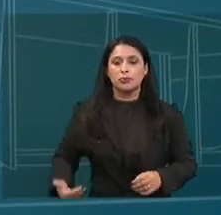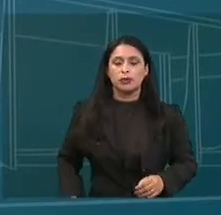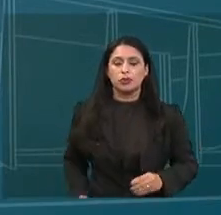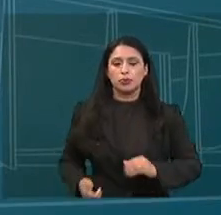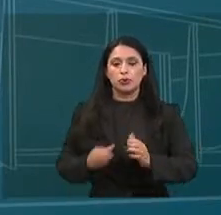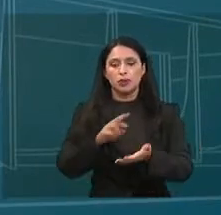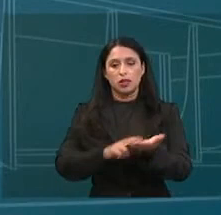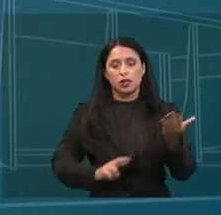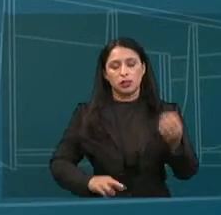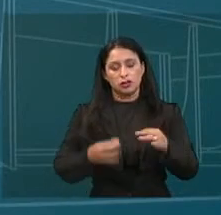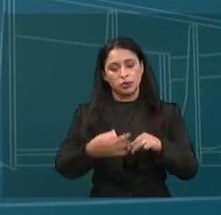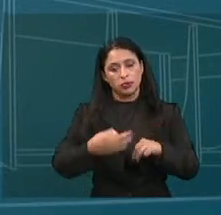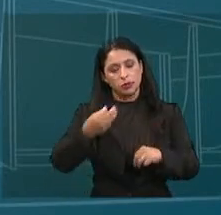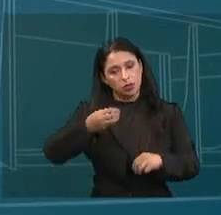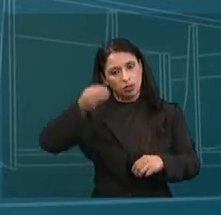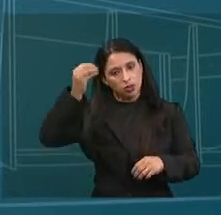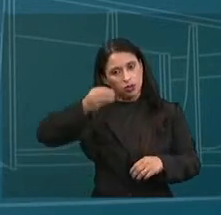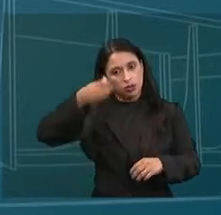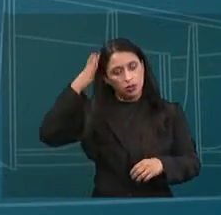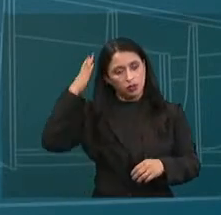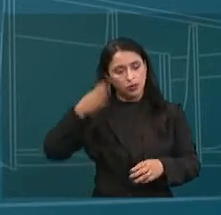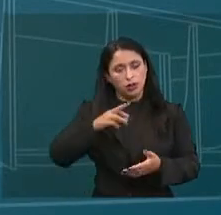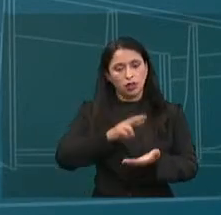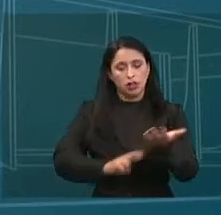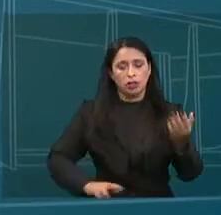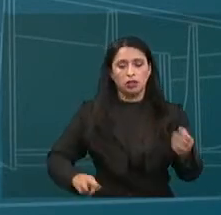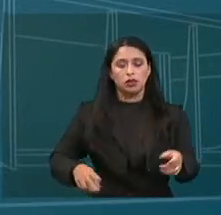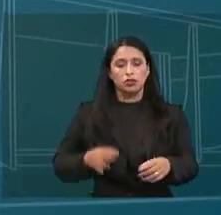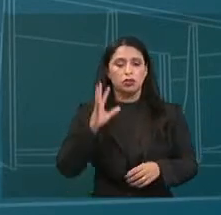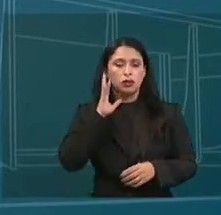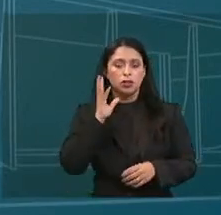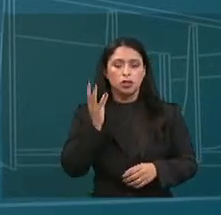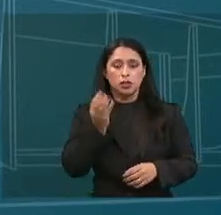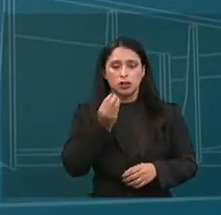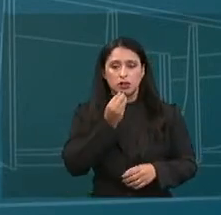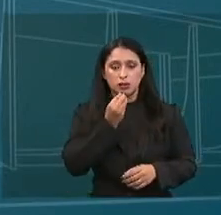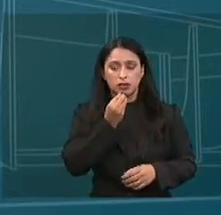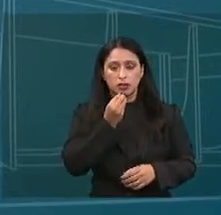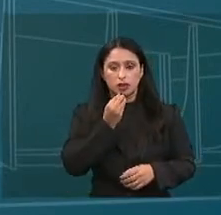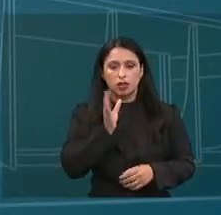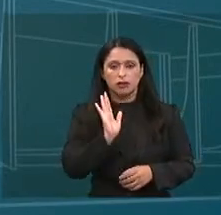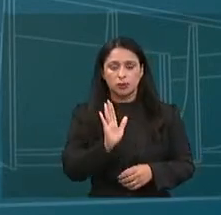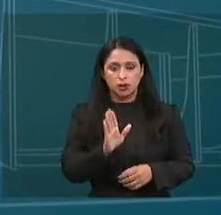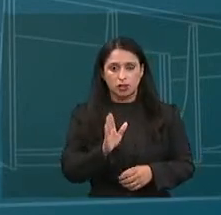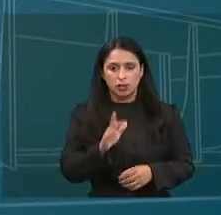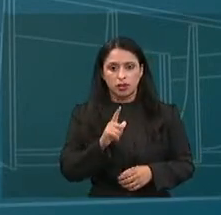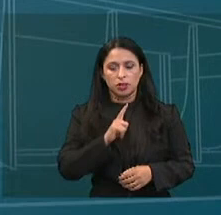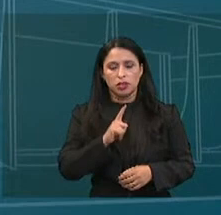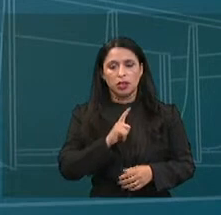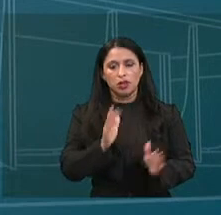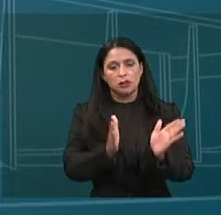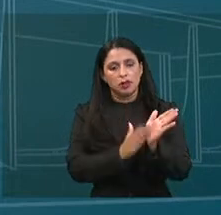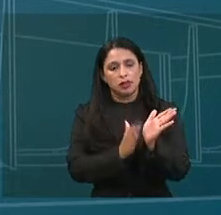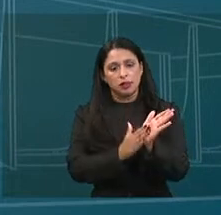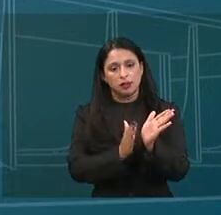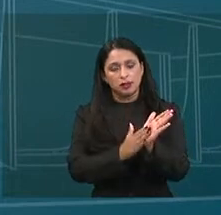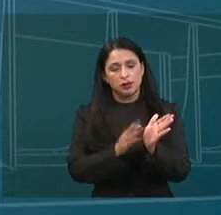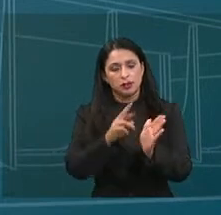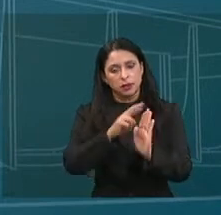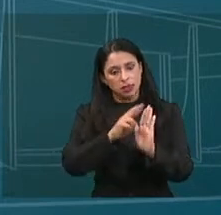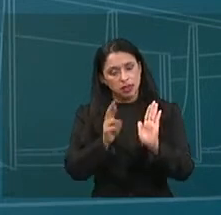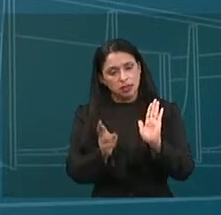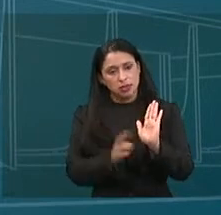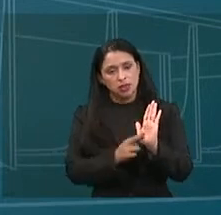relator, ministro Luiz Fux, cumprimento o excelentíssimo relator, ministro Dias Toffoli, a quem desde já saúdo pela iniciativa da realização desta